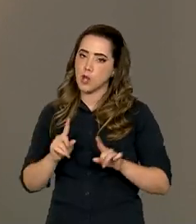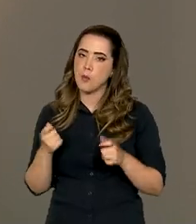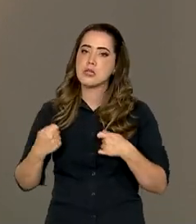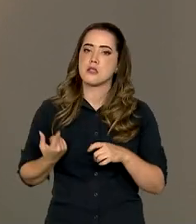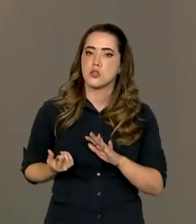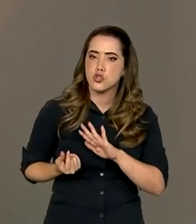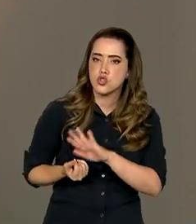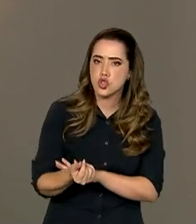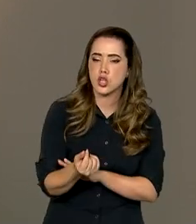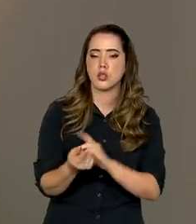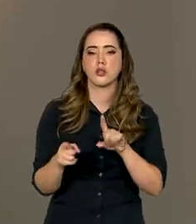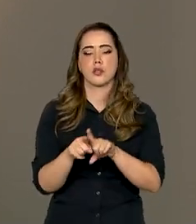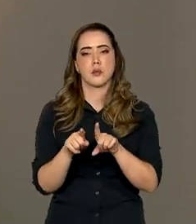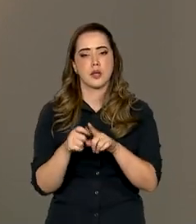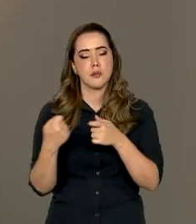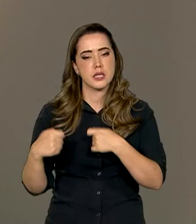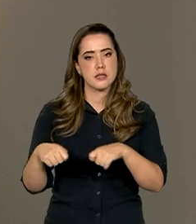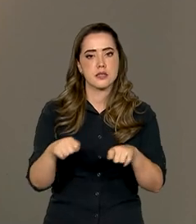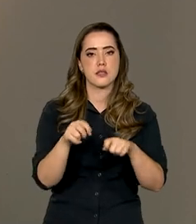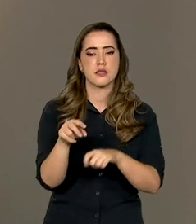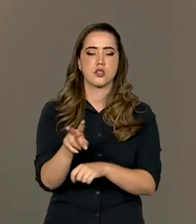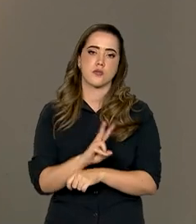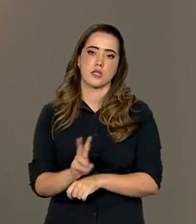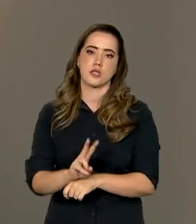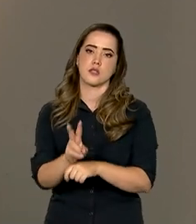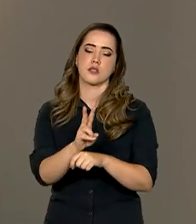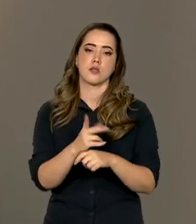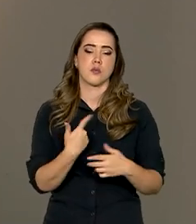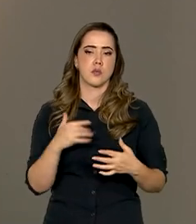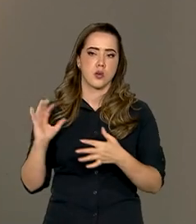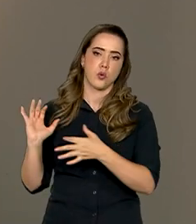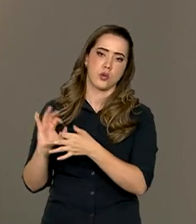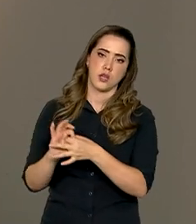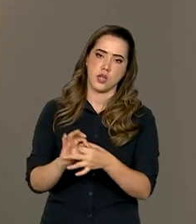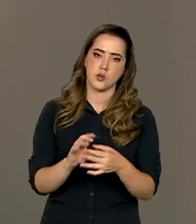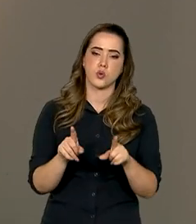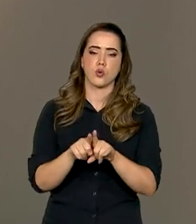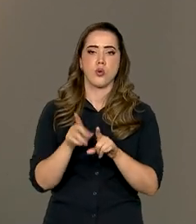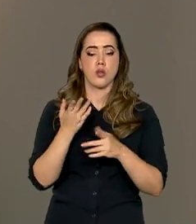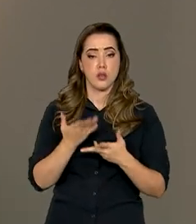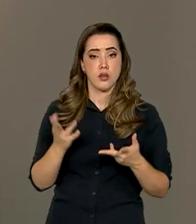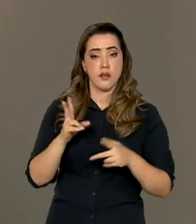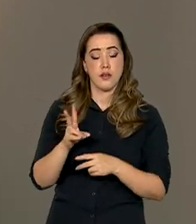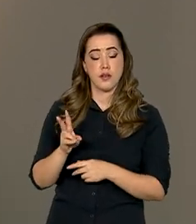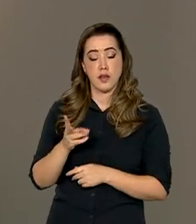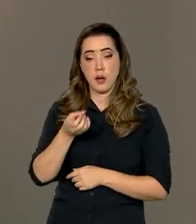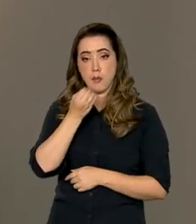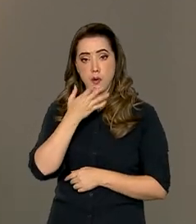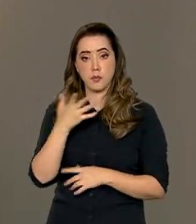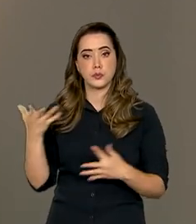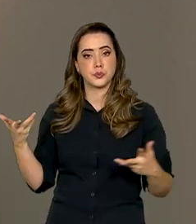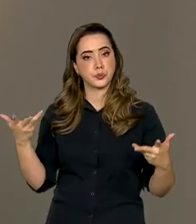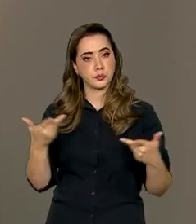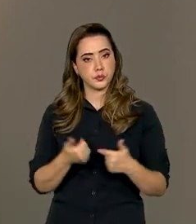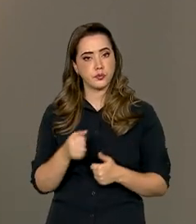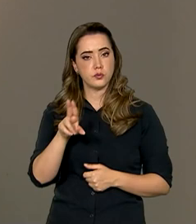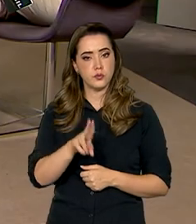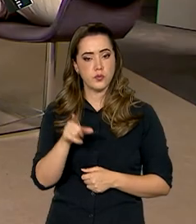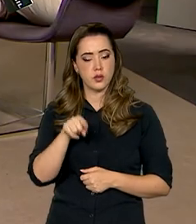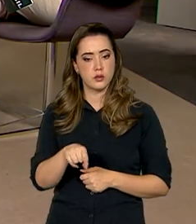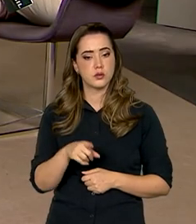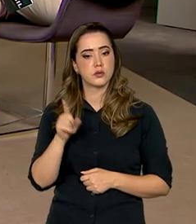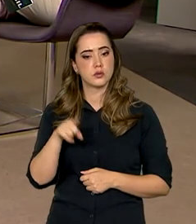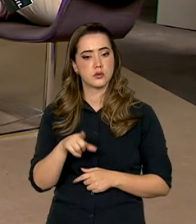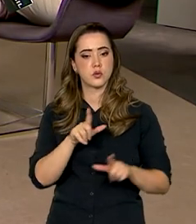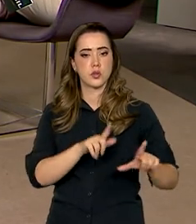a partir do momento que emite uma debênture, você tem todo um arcabouço de acompanhamento que favorece o uso eficiente do recurso. Então,